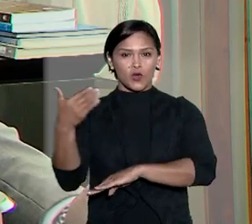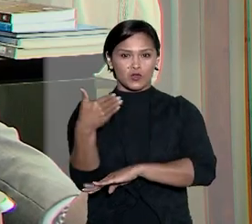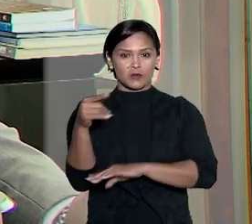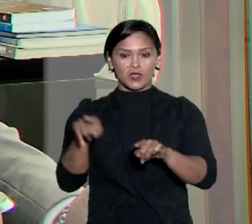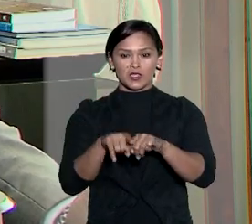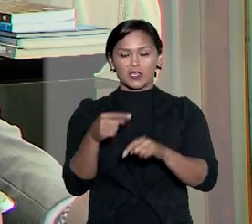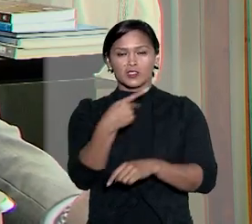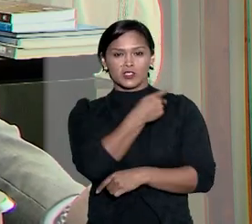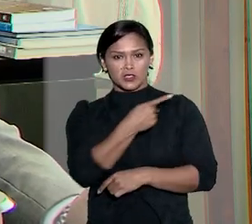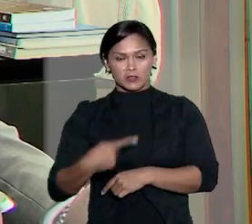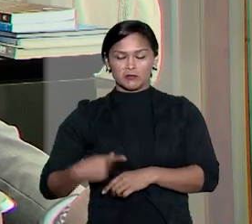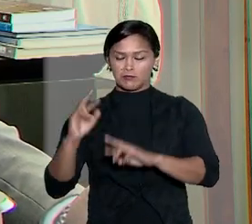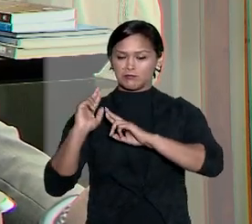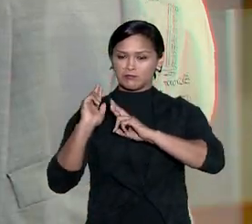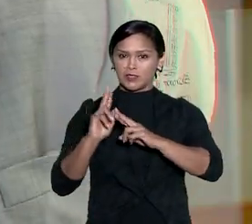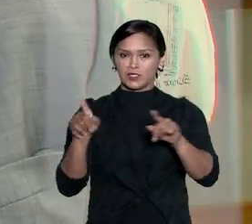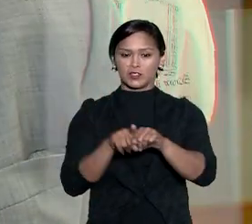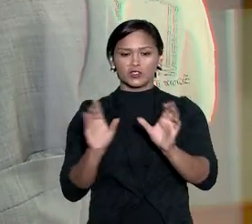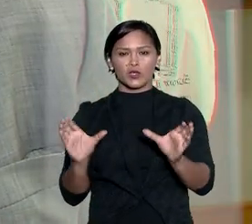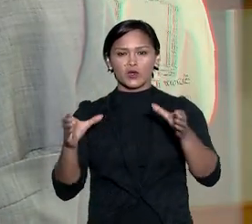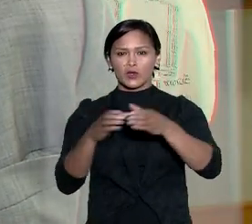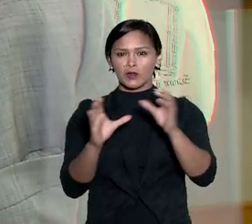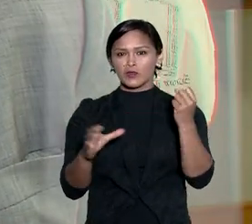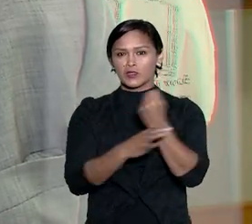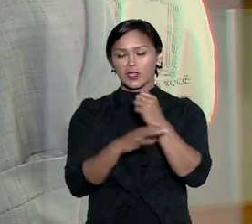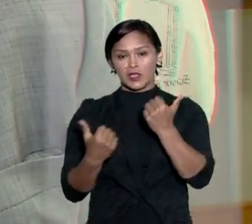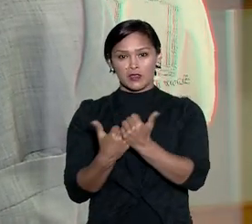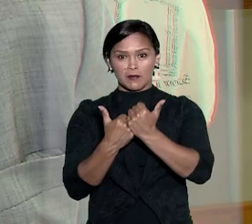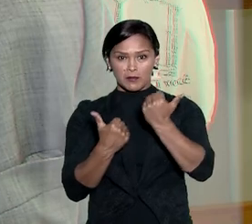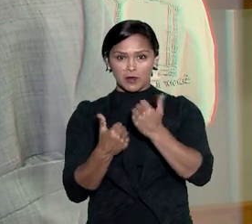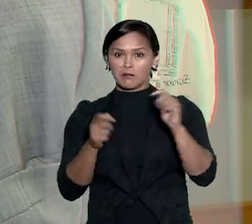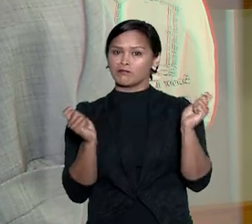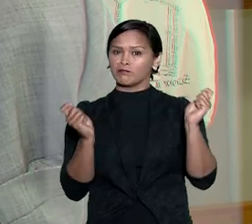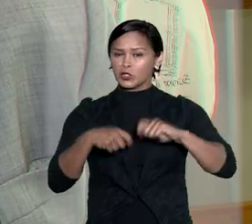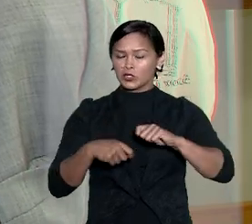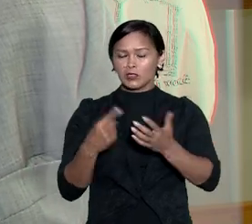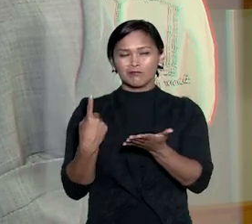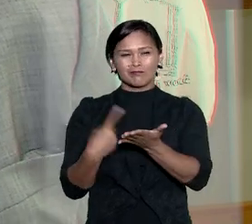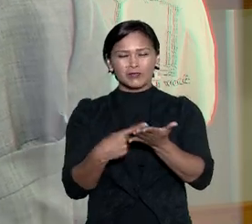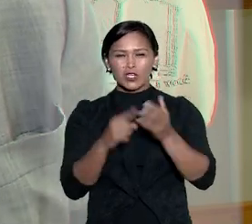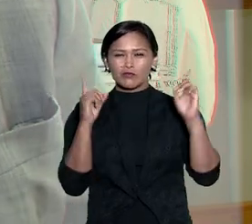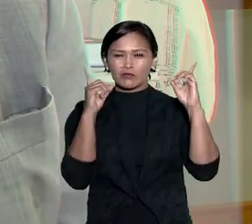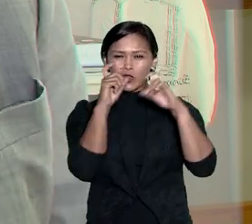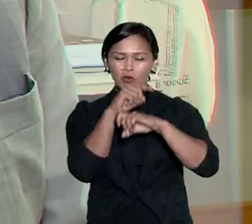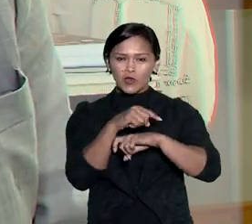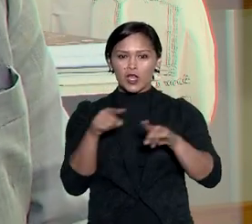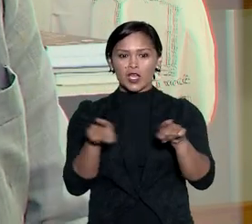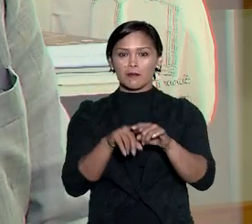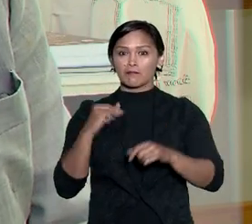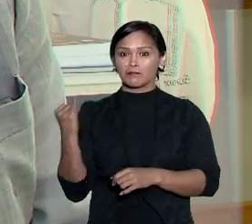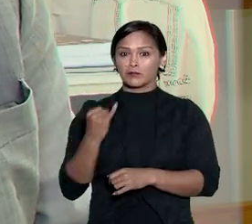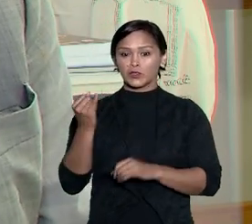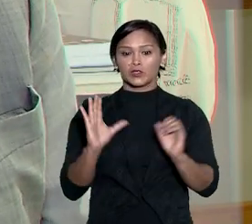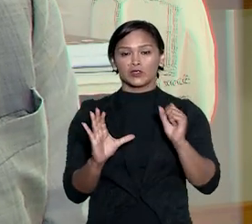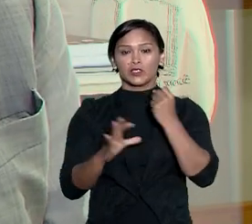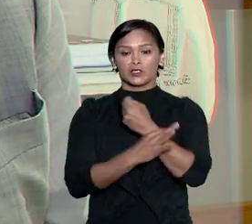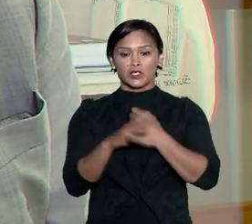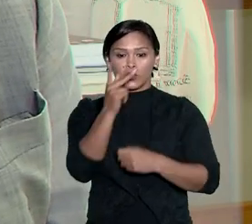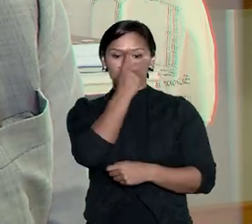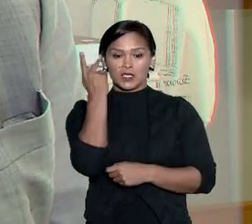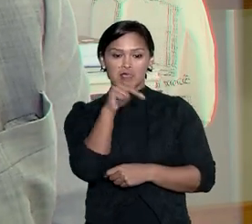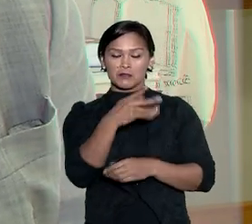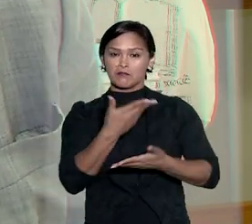hospedagem das autoridades e suas equipes de segurança e apoio, podendo comprometer de forma crucial a